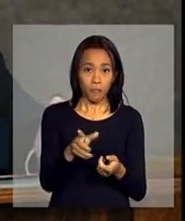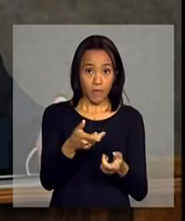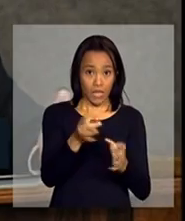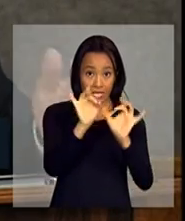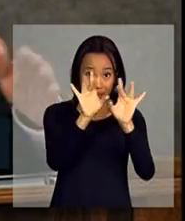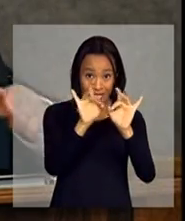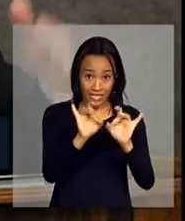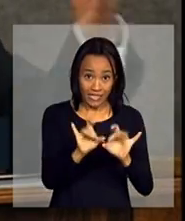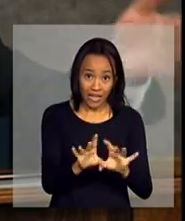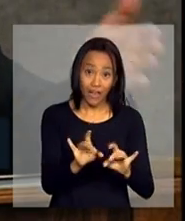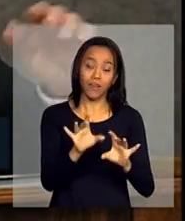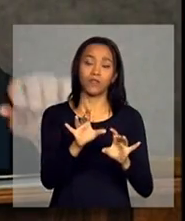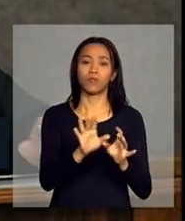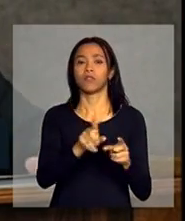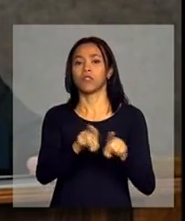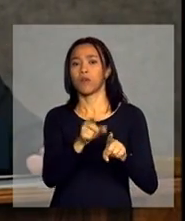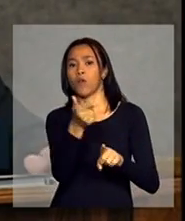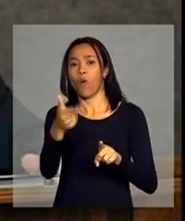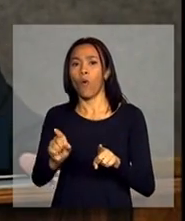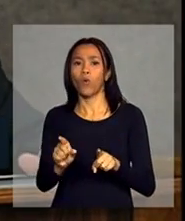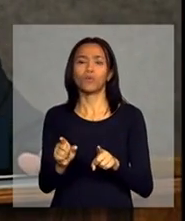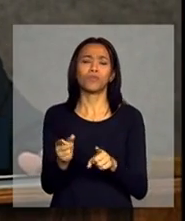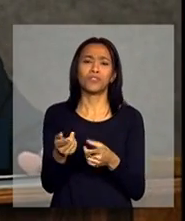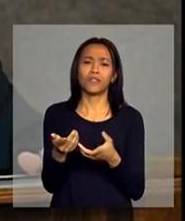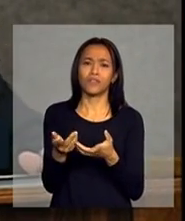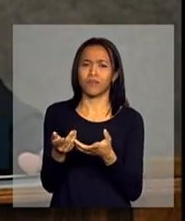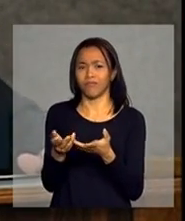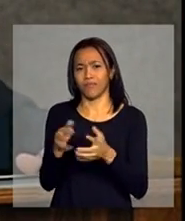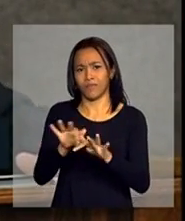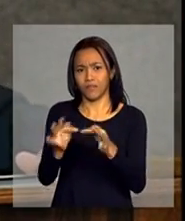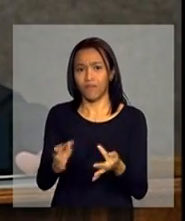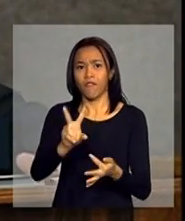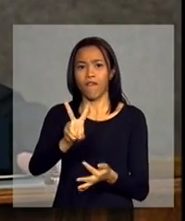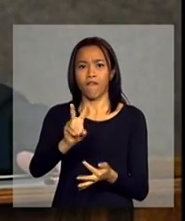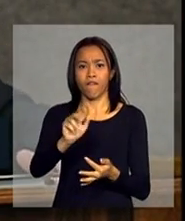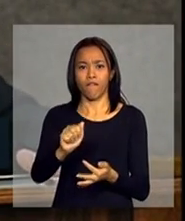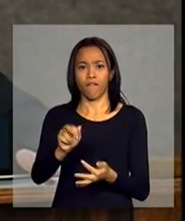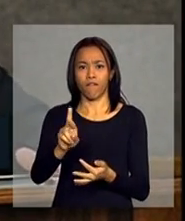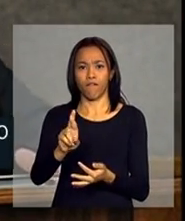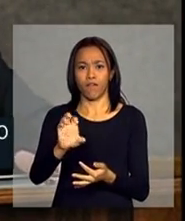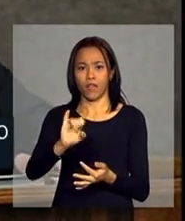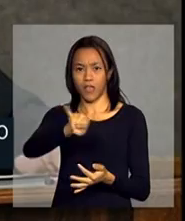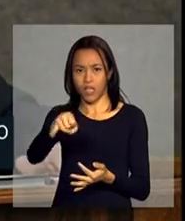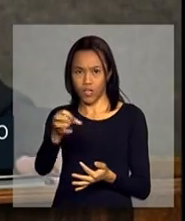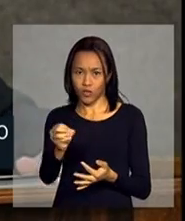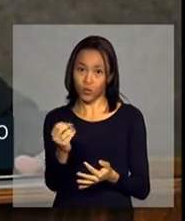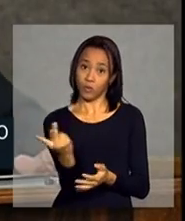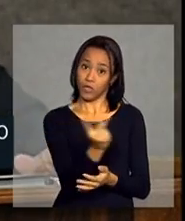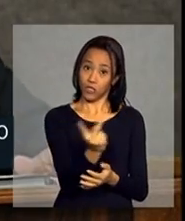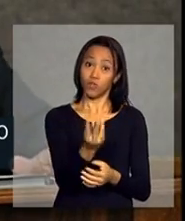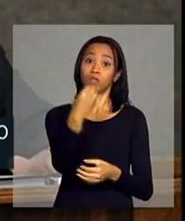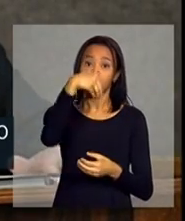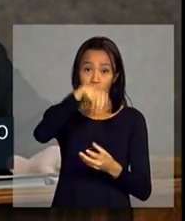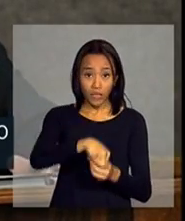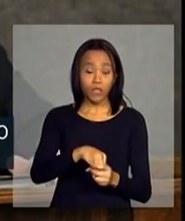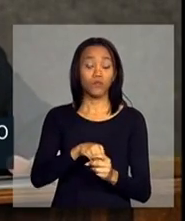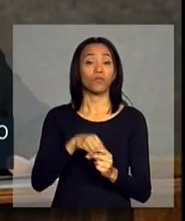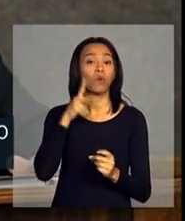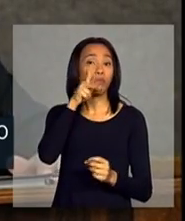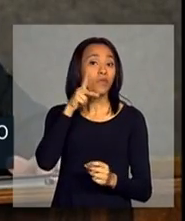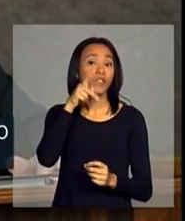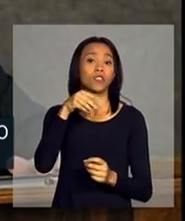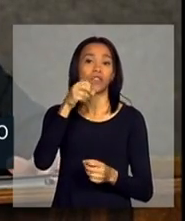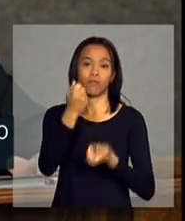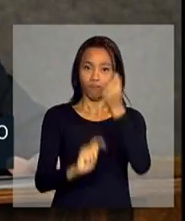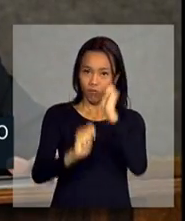especializados como serviços de pequeno varejo estão incluídos na política industrial, isso